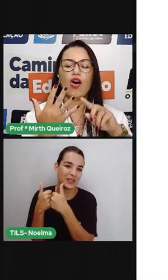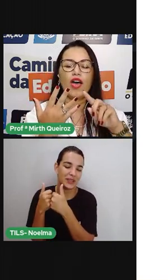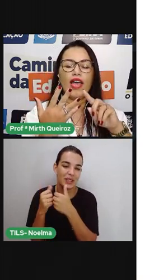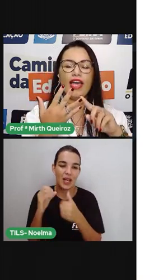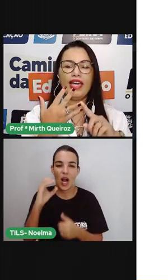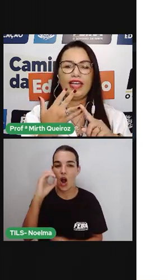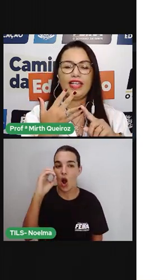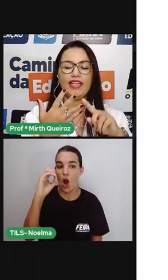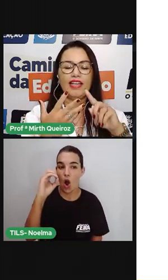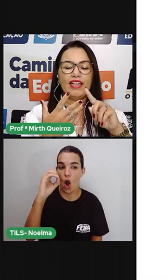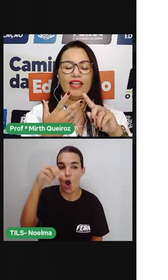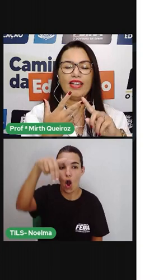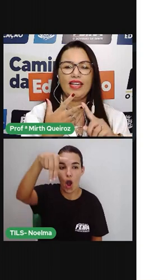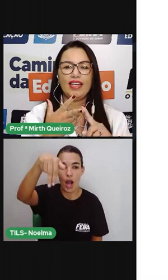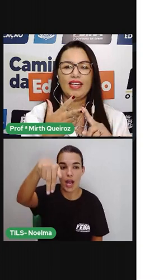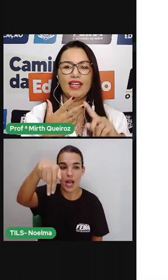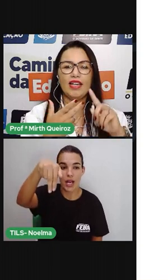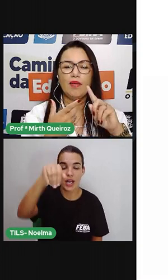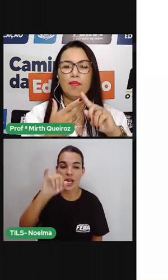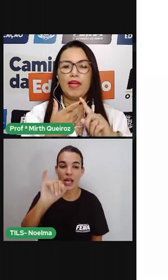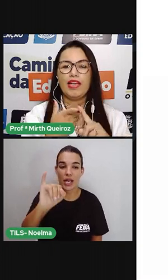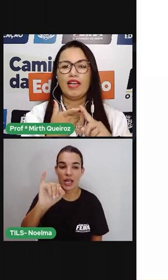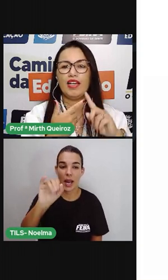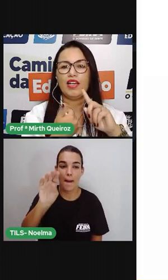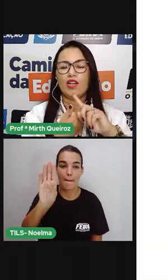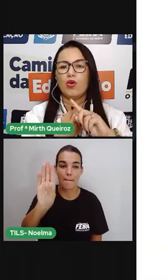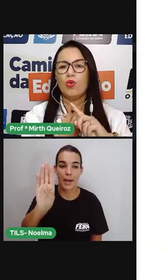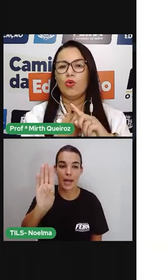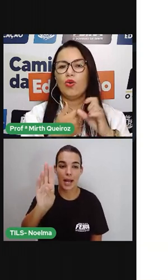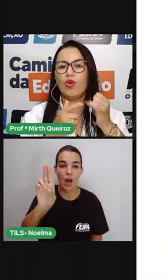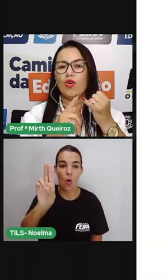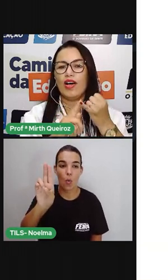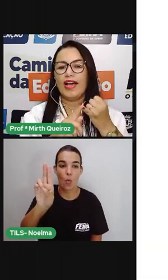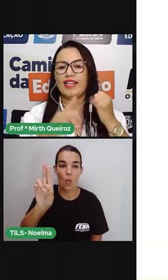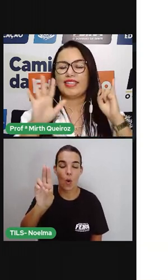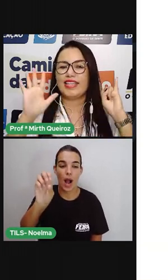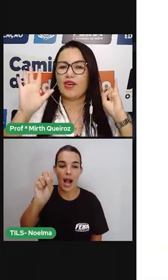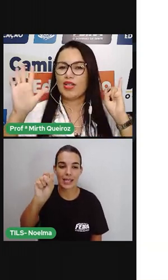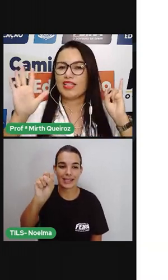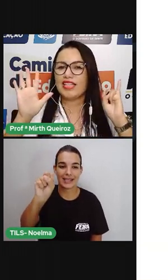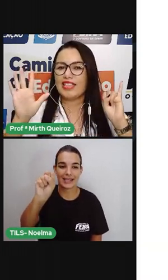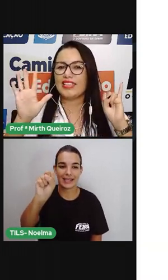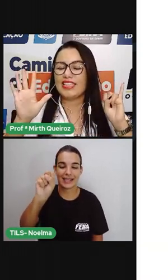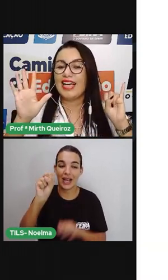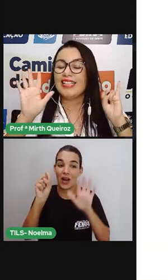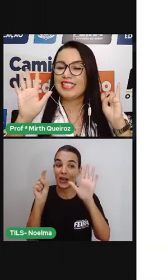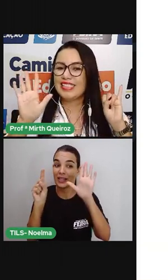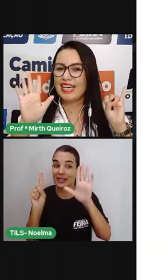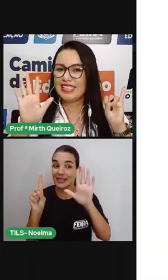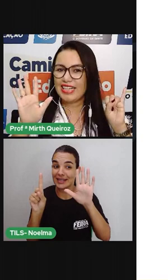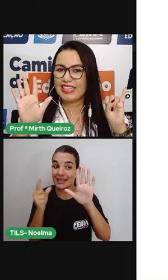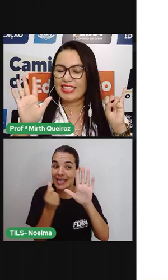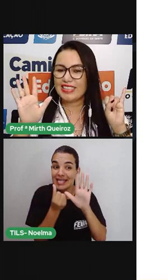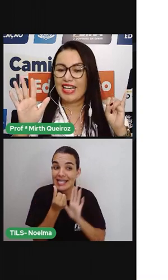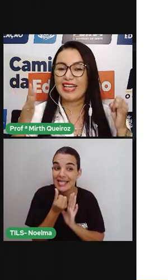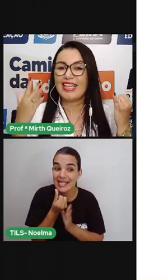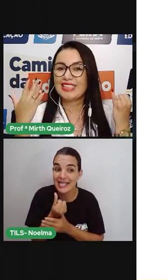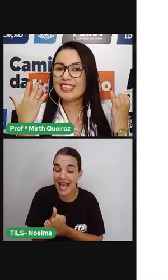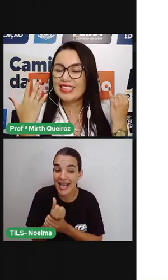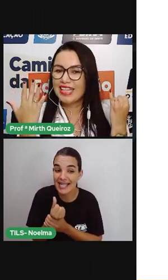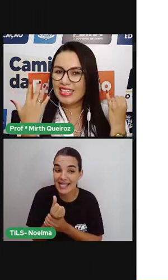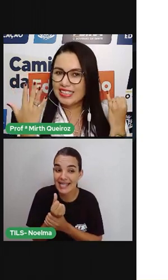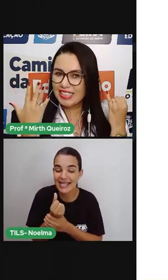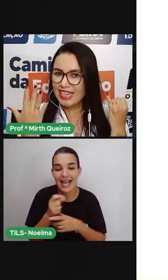Ó. N. I. B. U. S. Tem quantas letras? Seis letras.